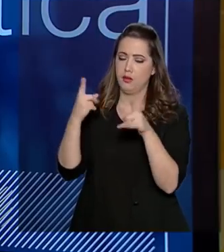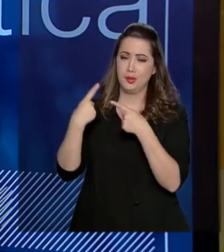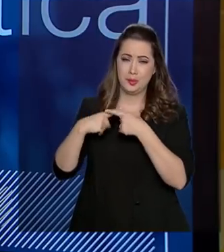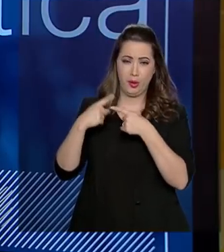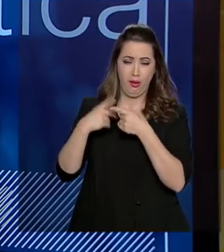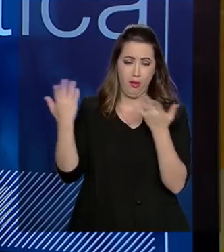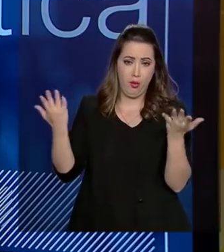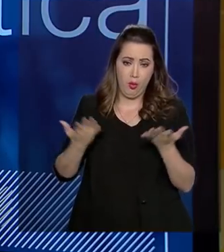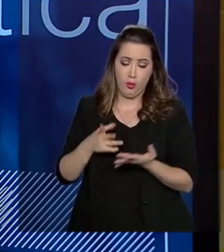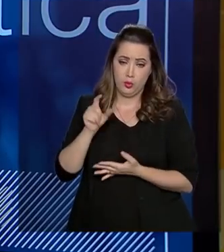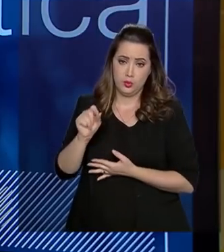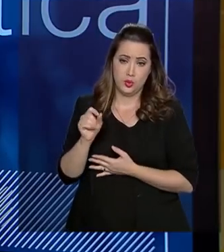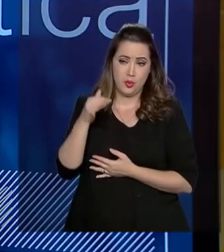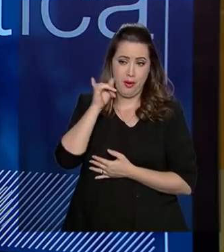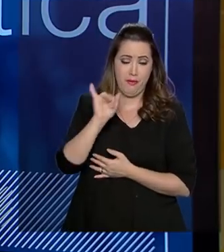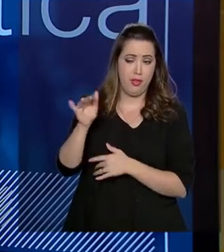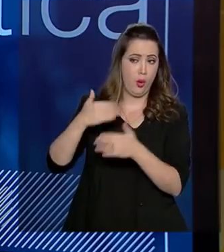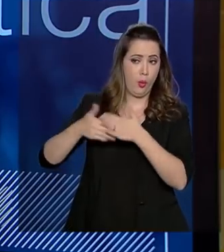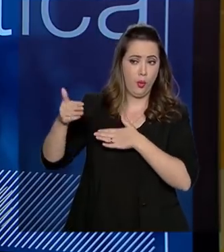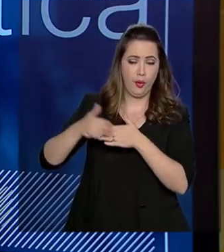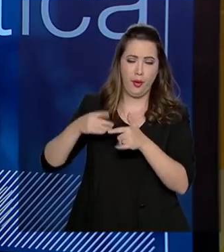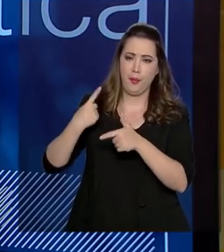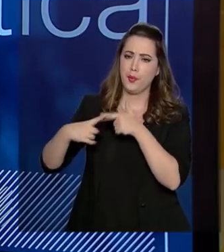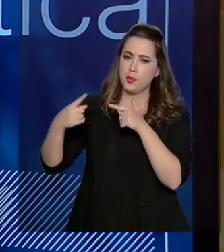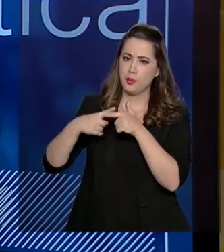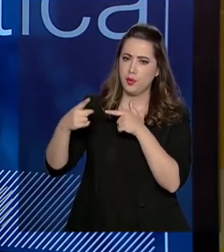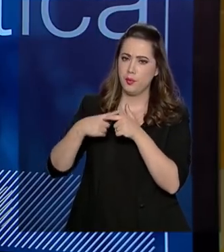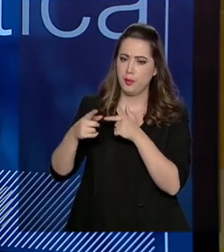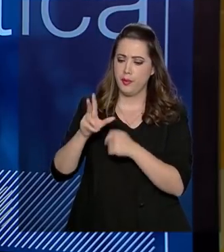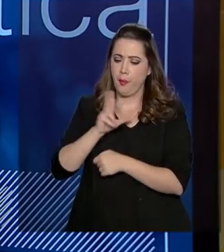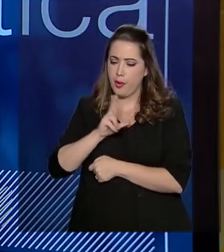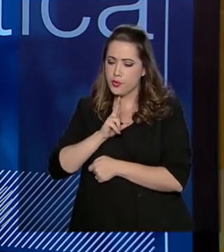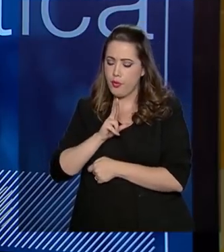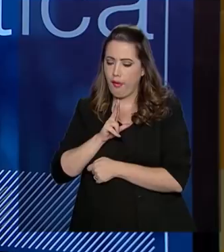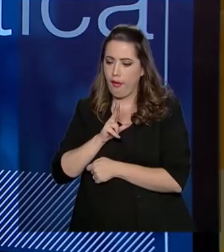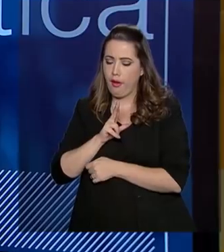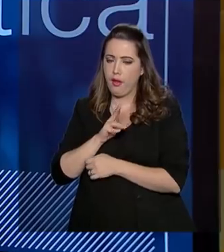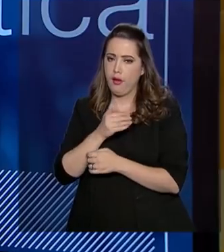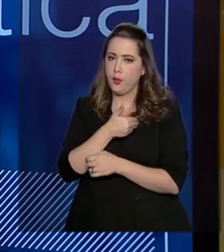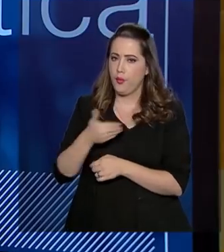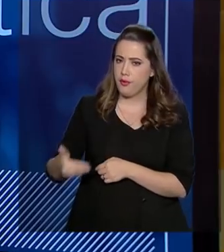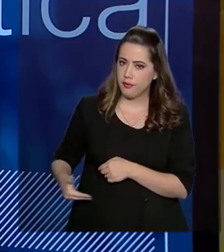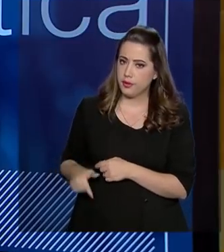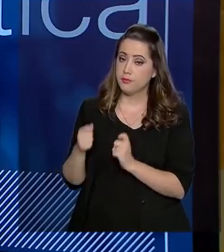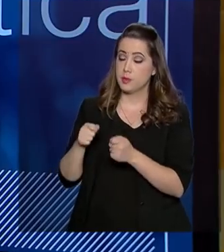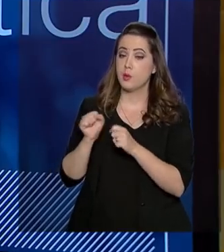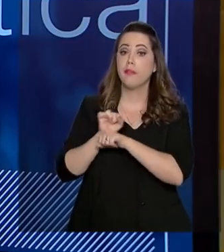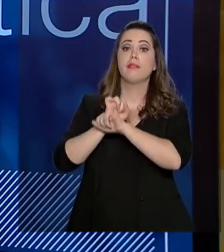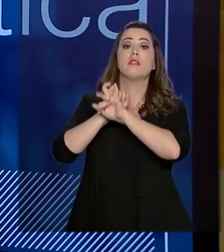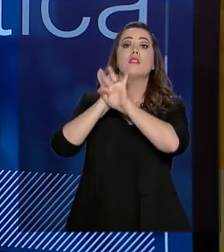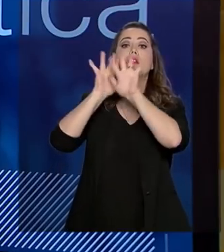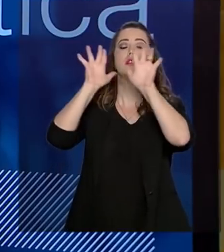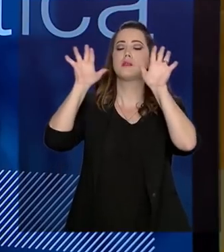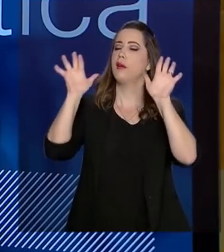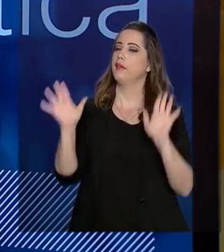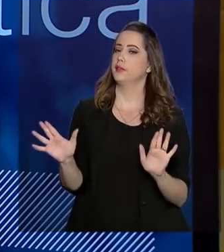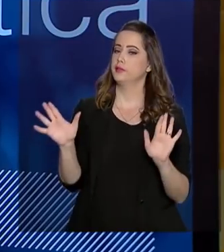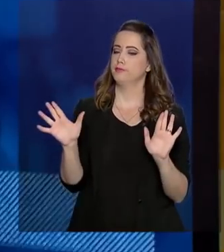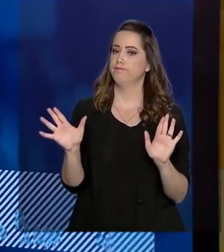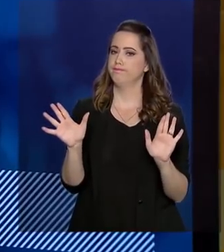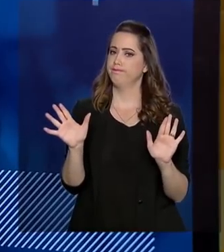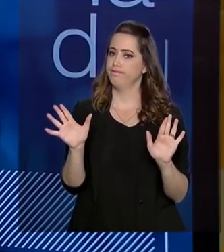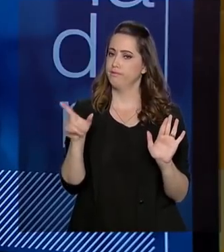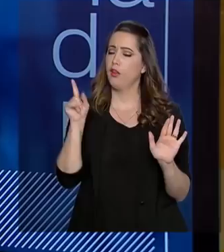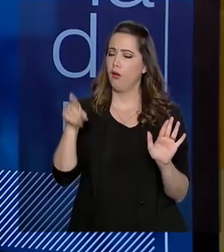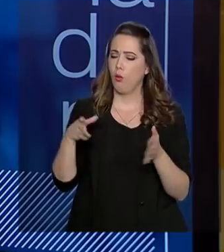de se combater qualquer irregularidade na relação entre o público e o privado é a transparência dos dados. Então, esse